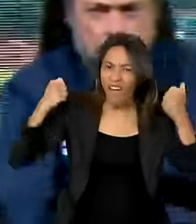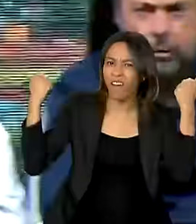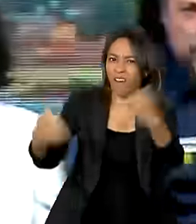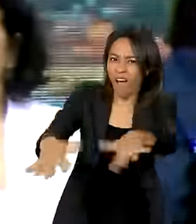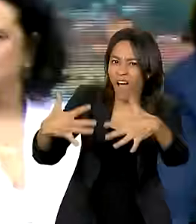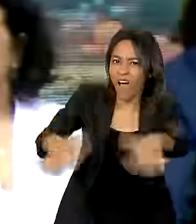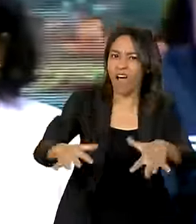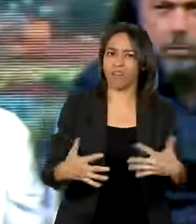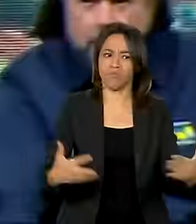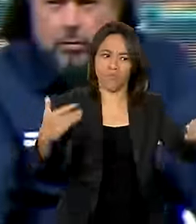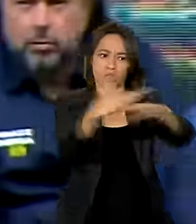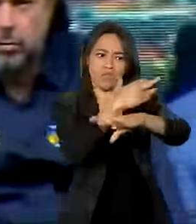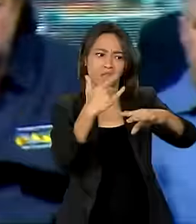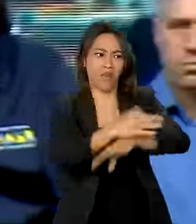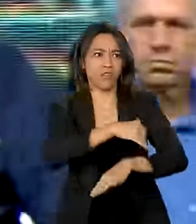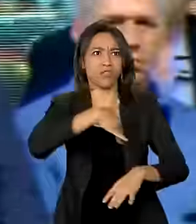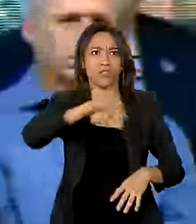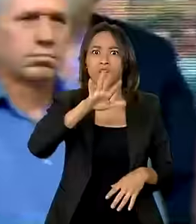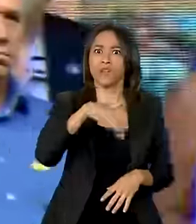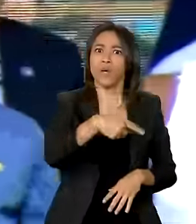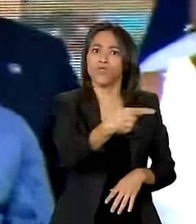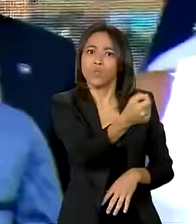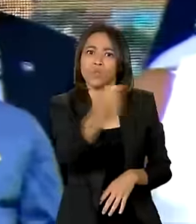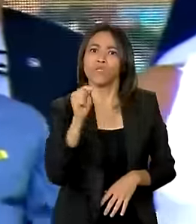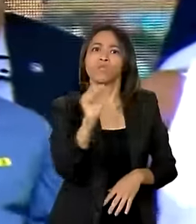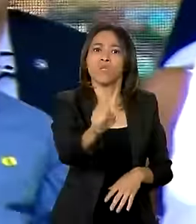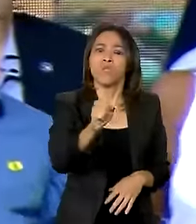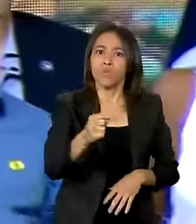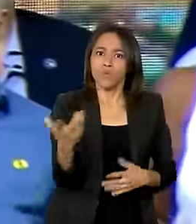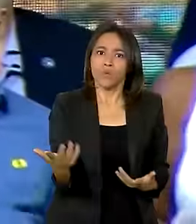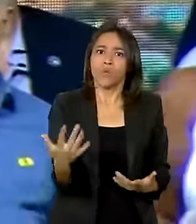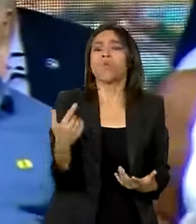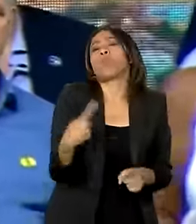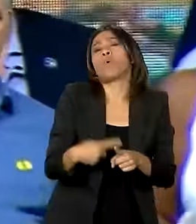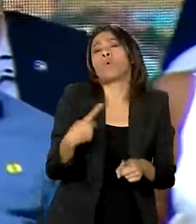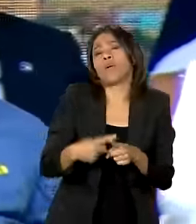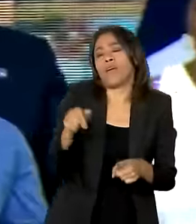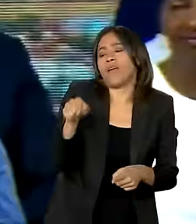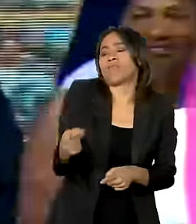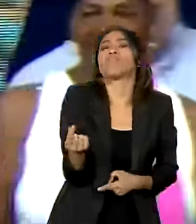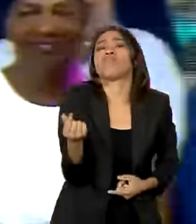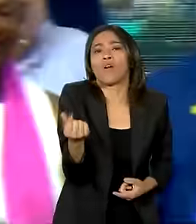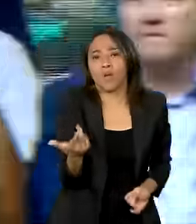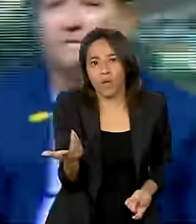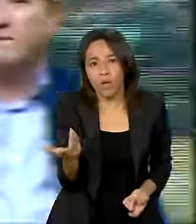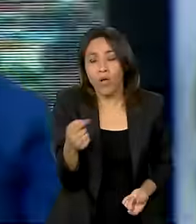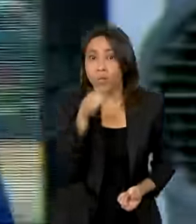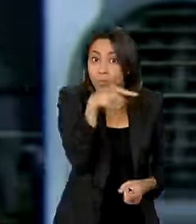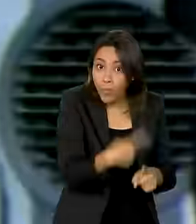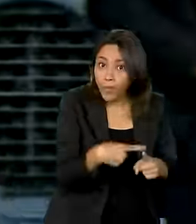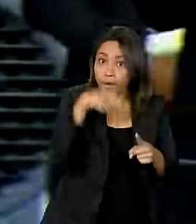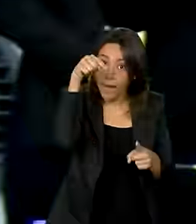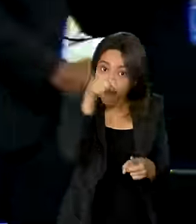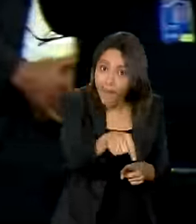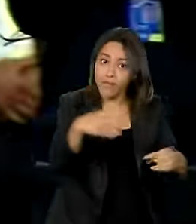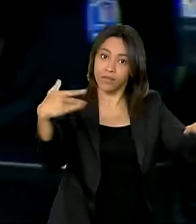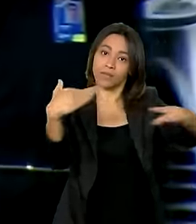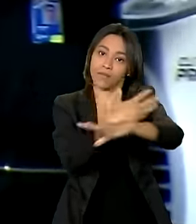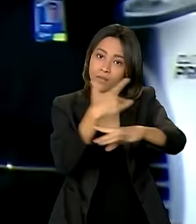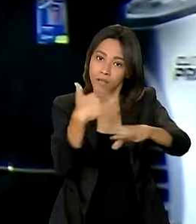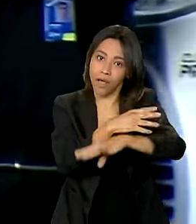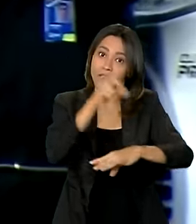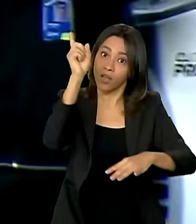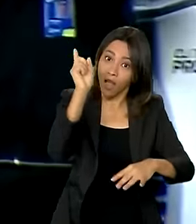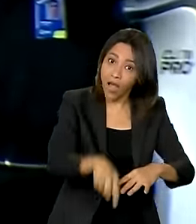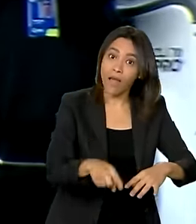É uma cidade de duzentos e poucos mil habitantes. Por que 143 milhões? Porque Araraquara é uma cidade